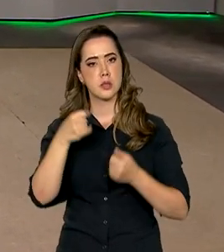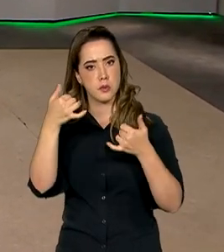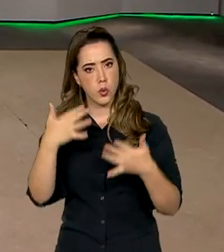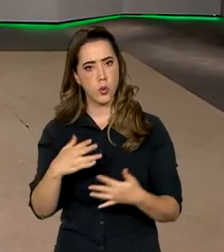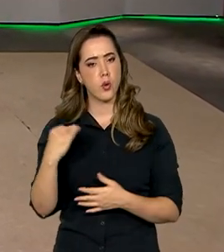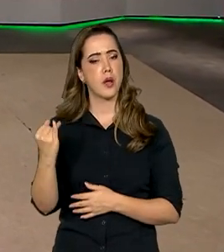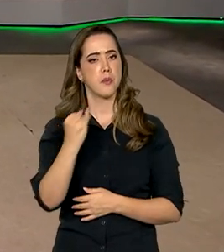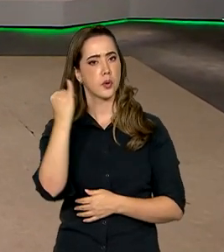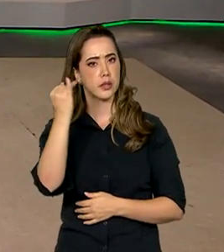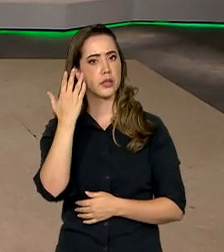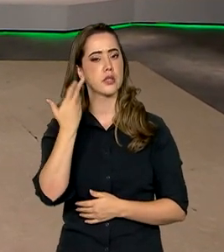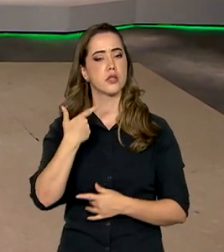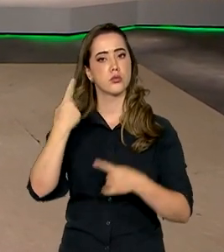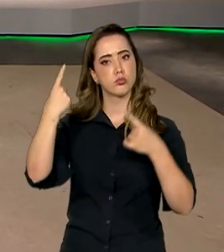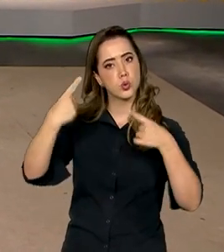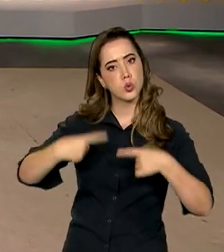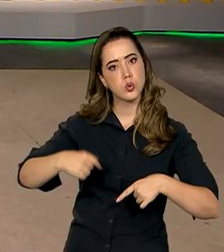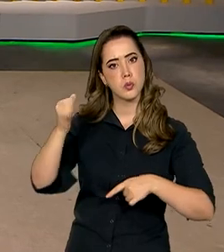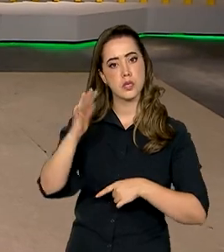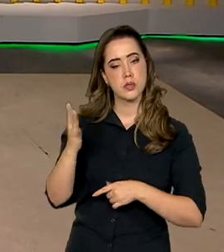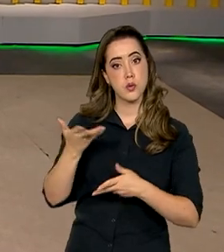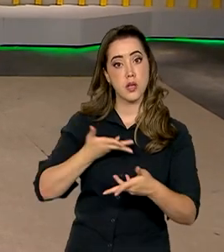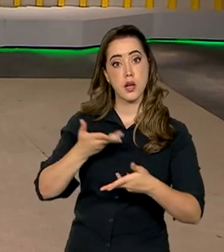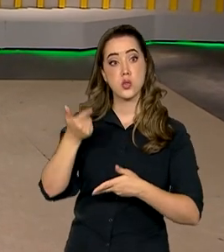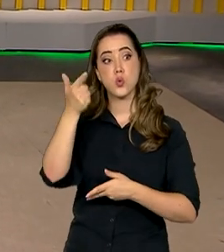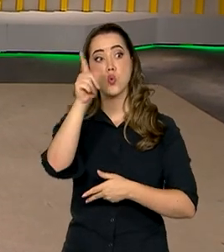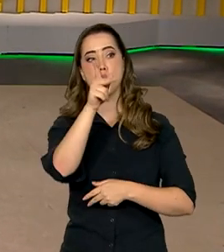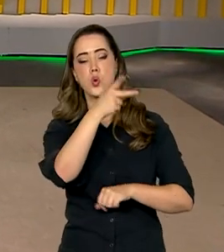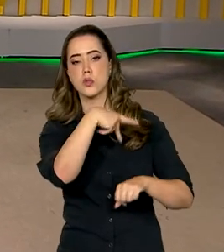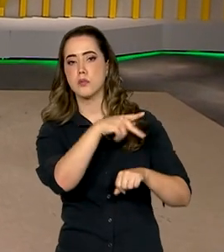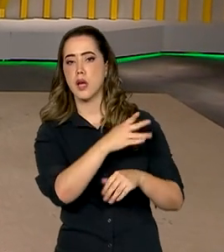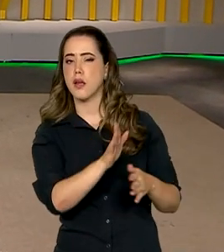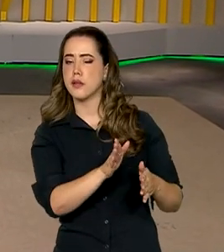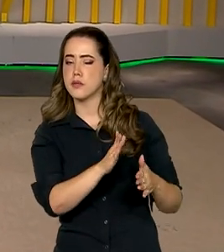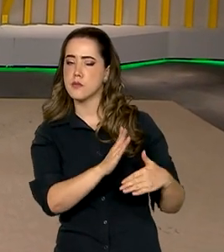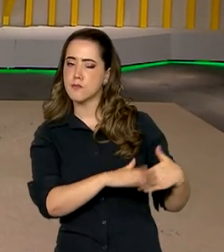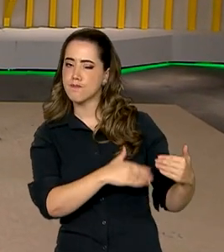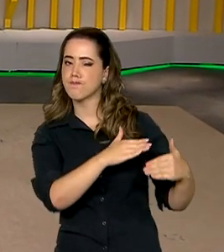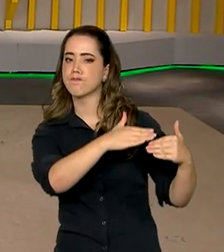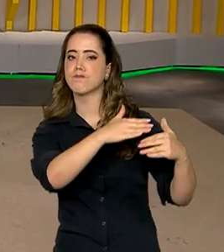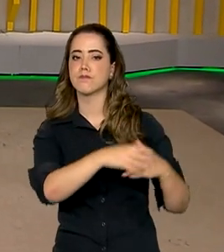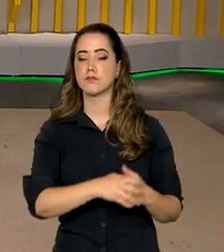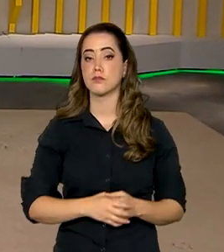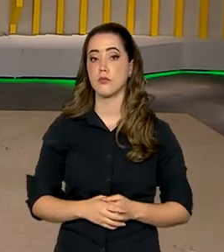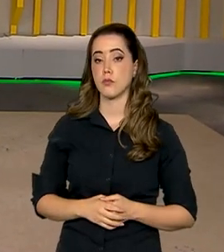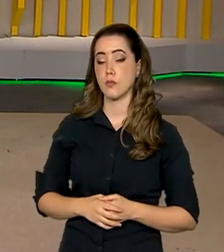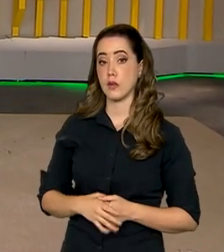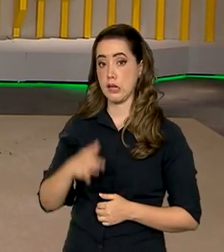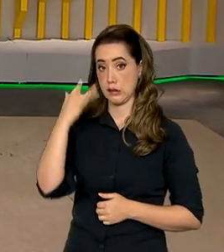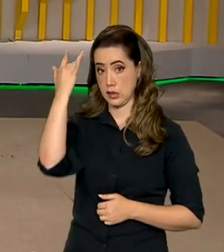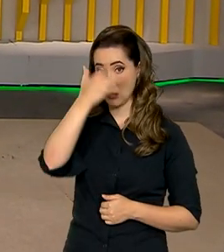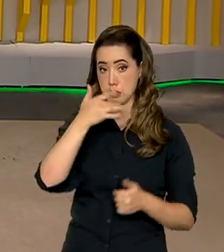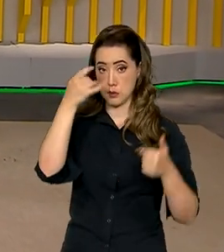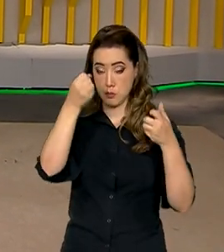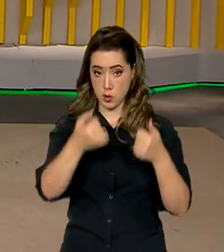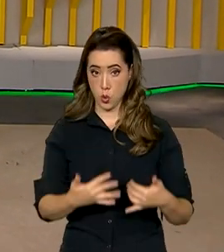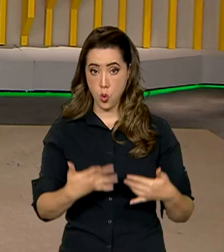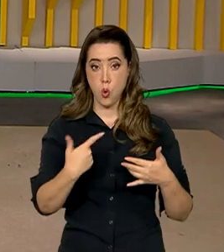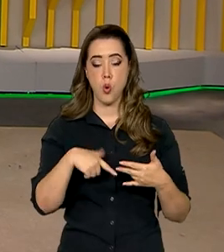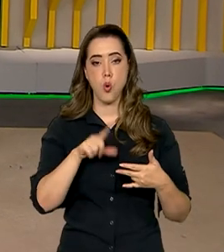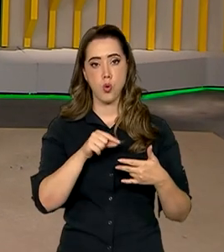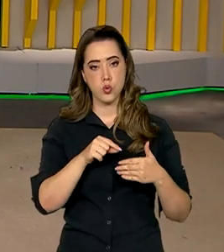reforçou as vantagens competitivas do Brasil em relação a outros países emergentes. Fernando Haddad falou ainda sobre a